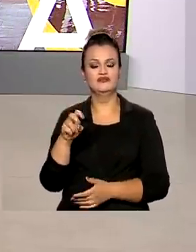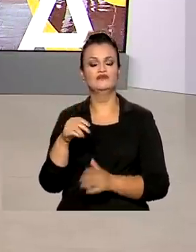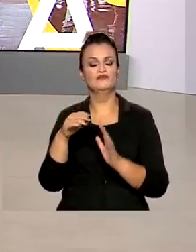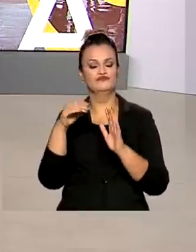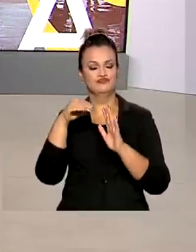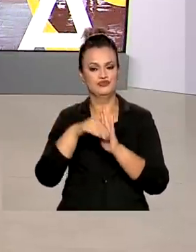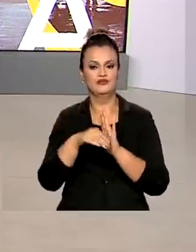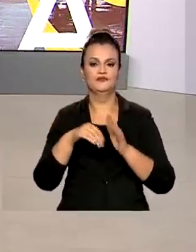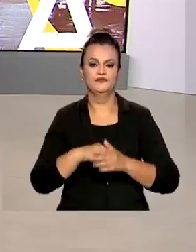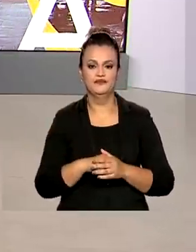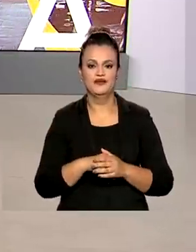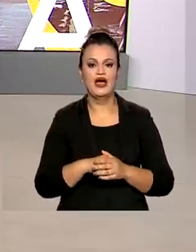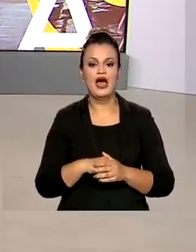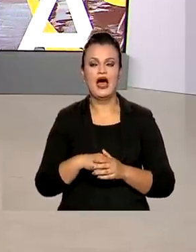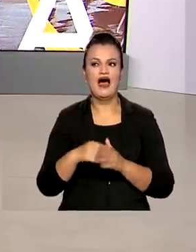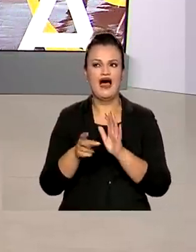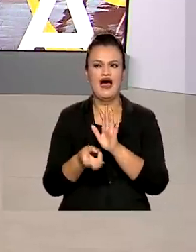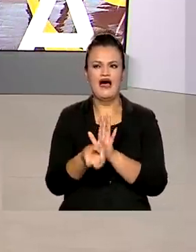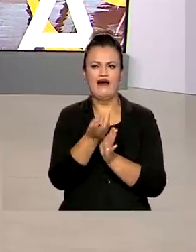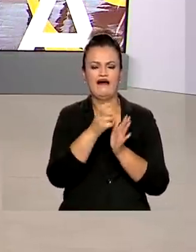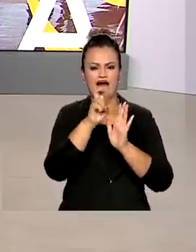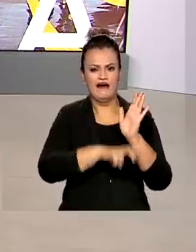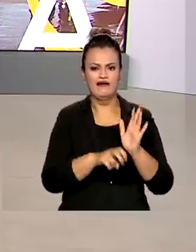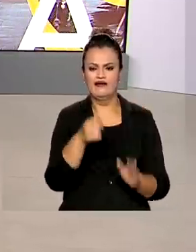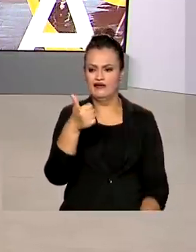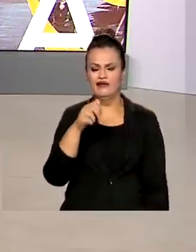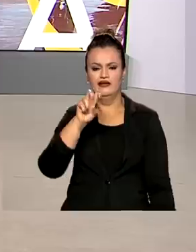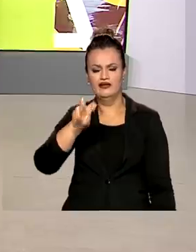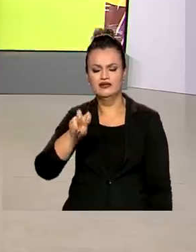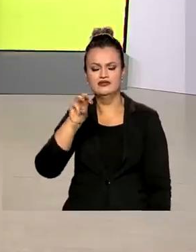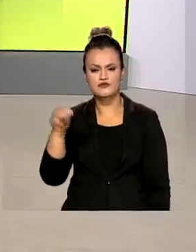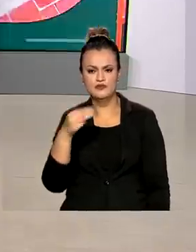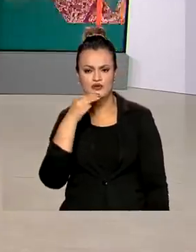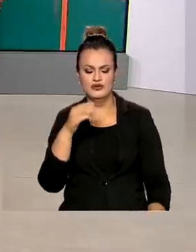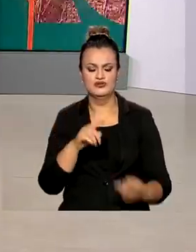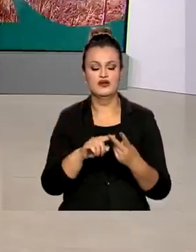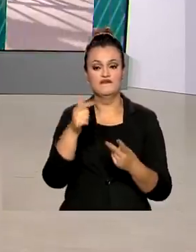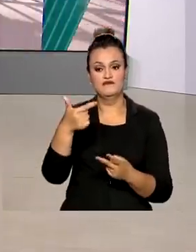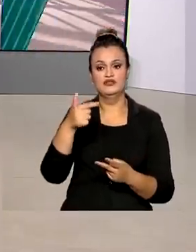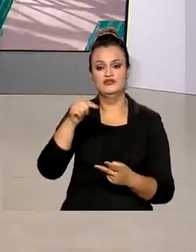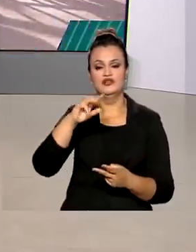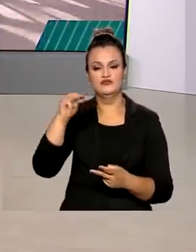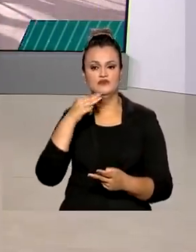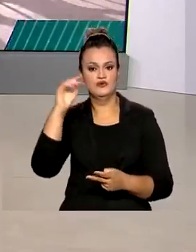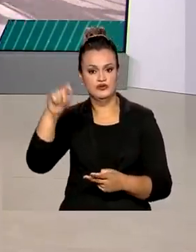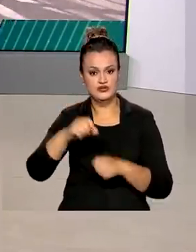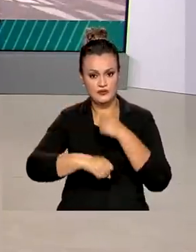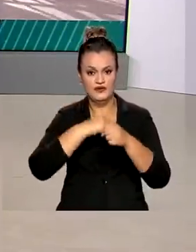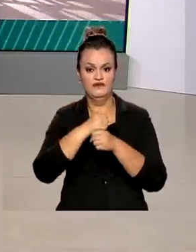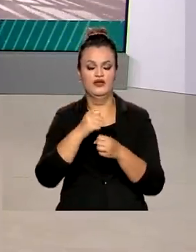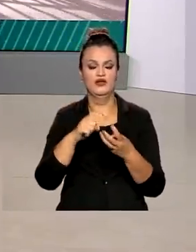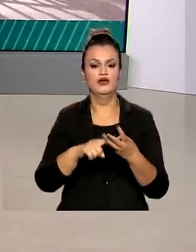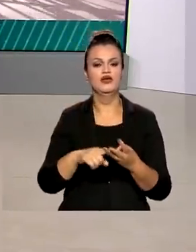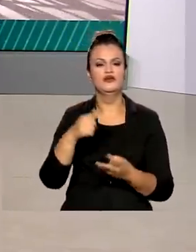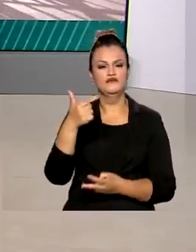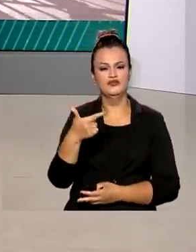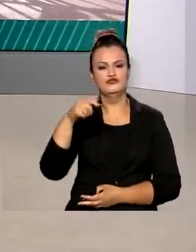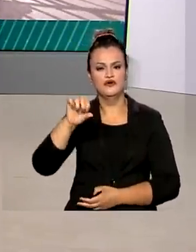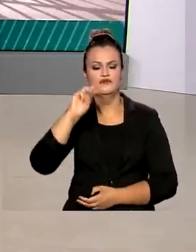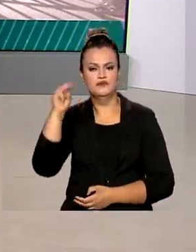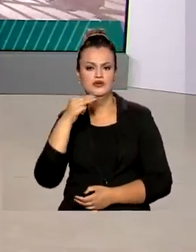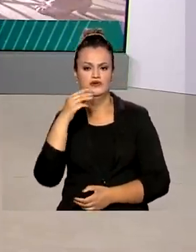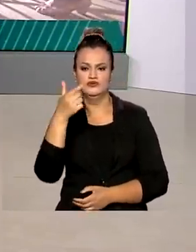a redução da carga tributária será de 15 milhões neste ano, 27 milhões no ano que vem e 29 milhões em 2024.